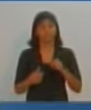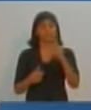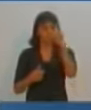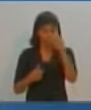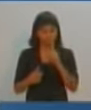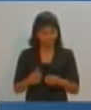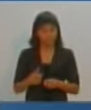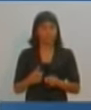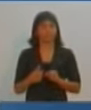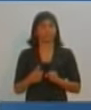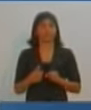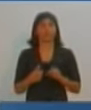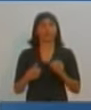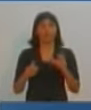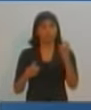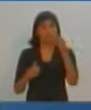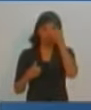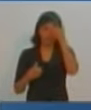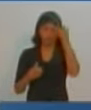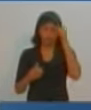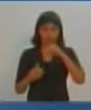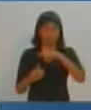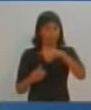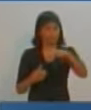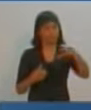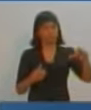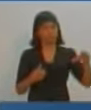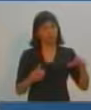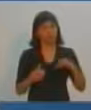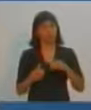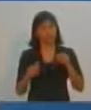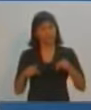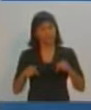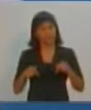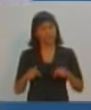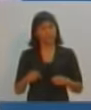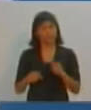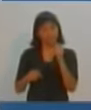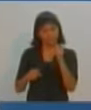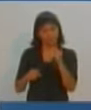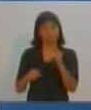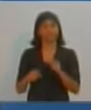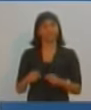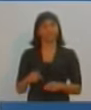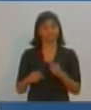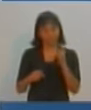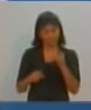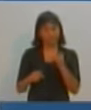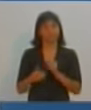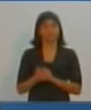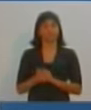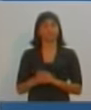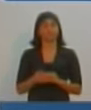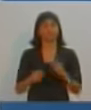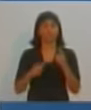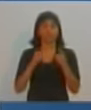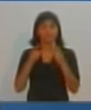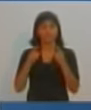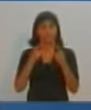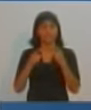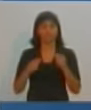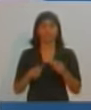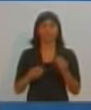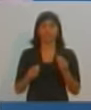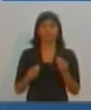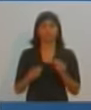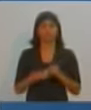o povo de Presidente Prudente. Meu tio foi um dos melhores prefeitos que a cidade já teve. E a gente vem conversando bastante. É absolutamente possível fazer